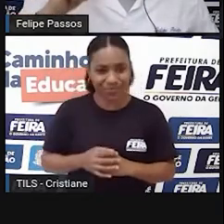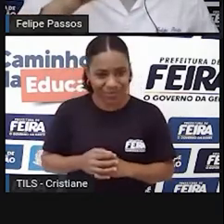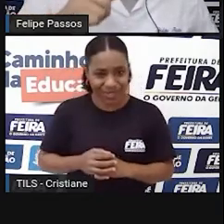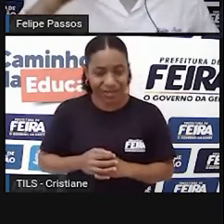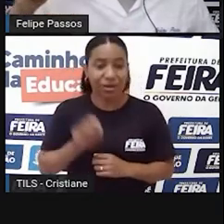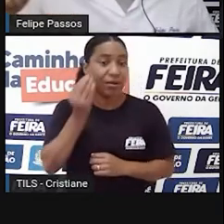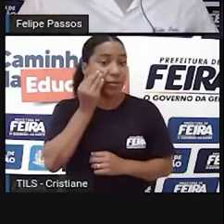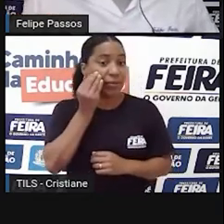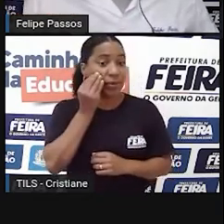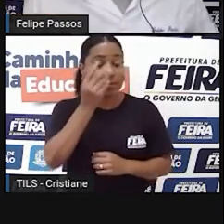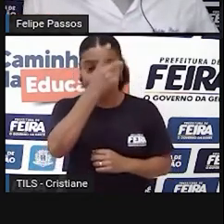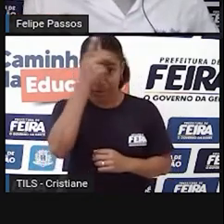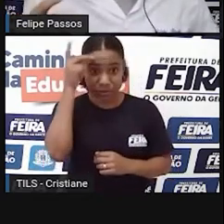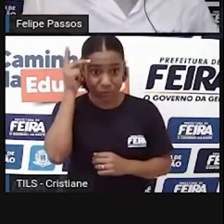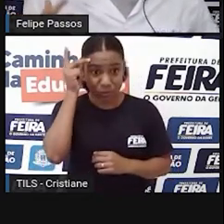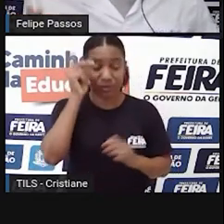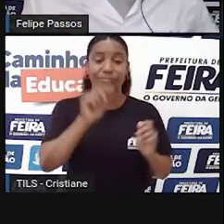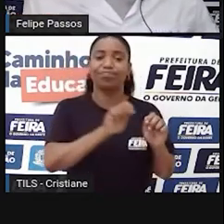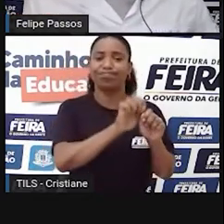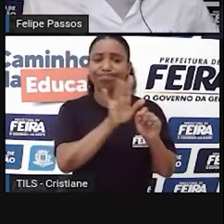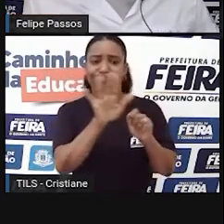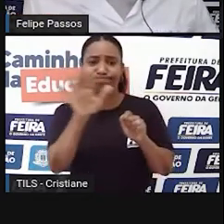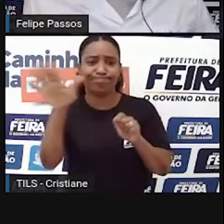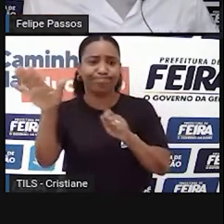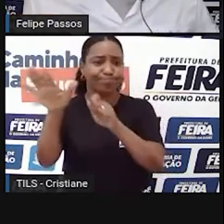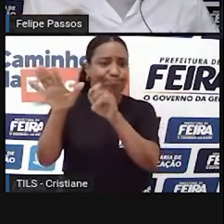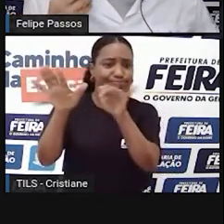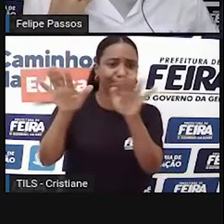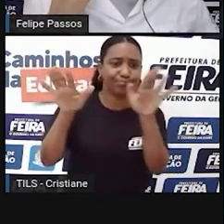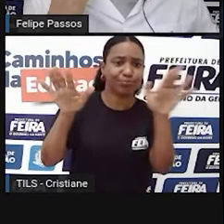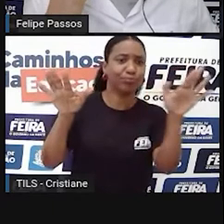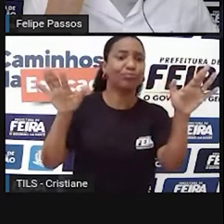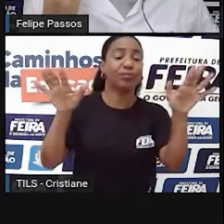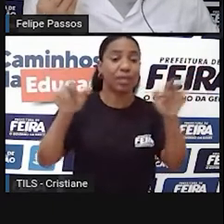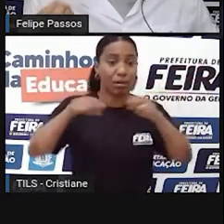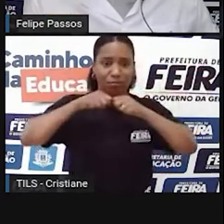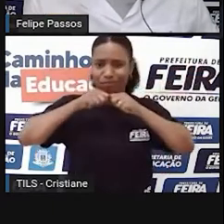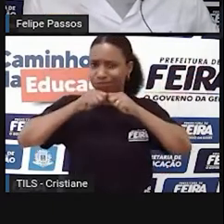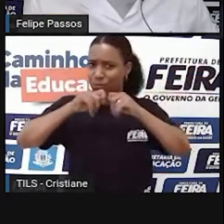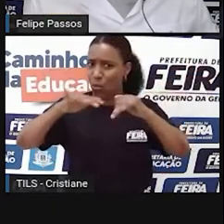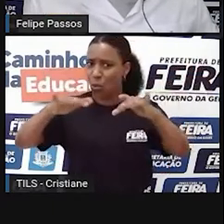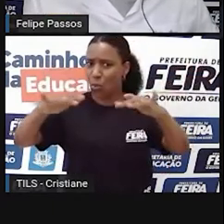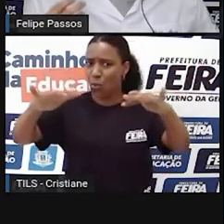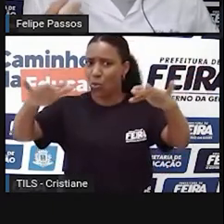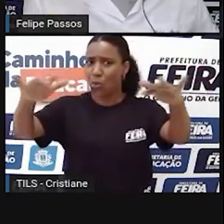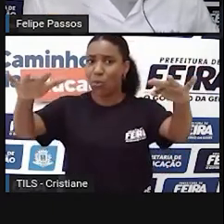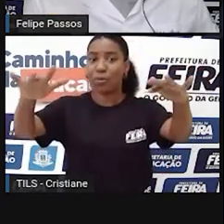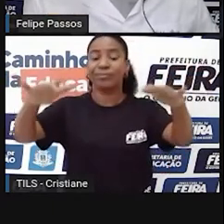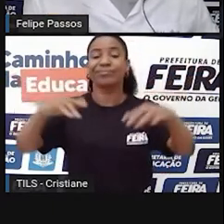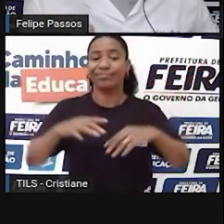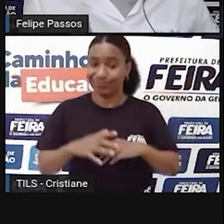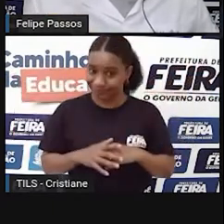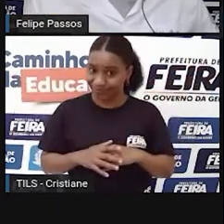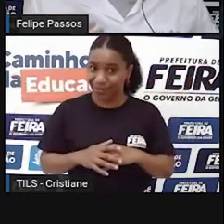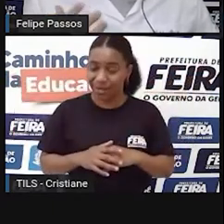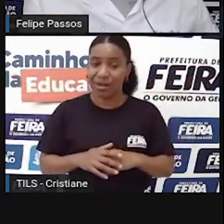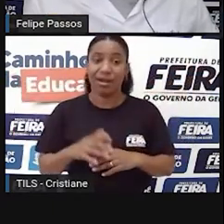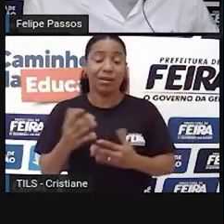sair de um lugar para o outro, provavelmente influenciou na nossa capacidade de fala. A gente já tinha,